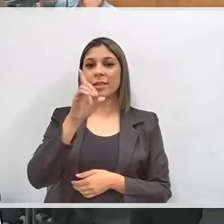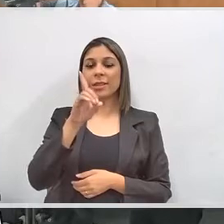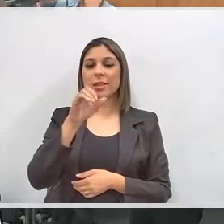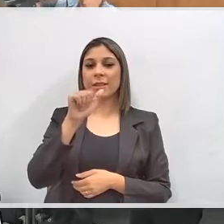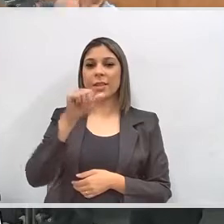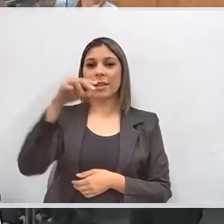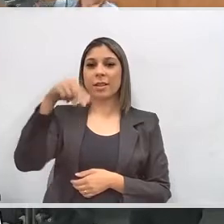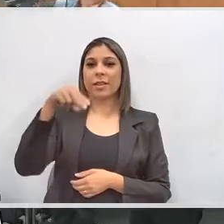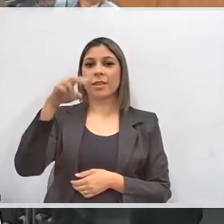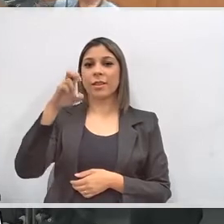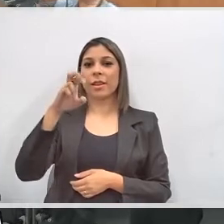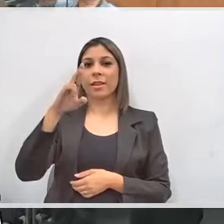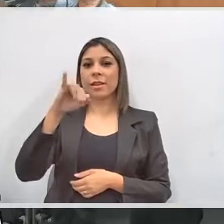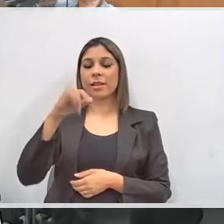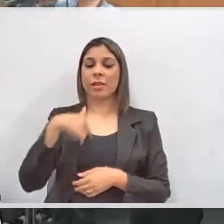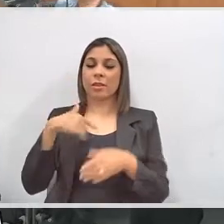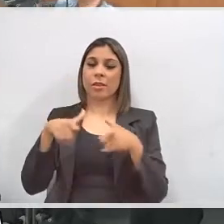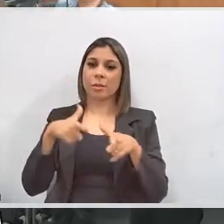Nery,